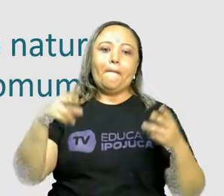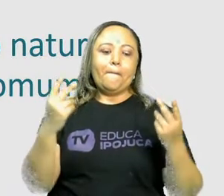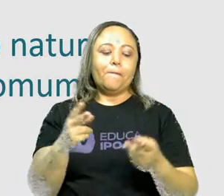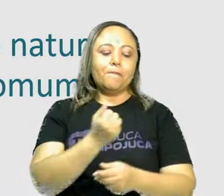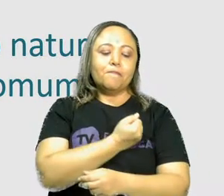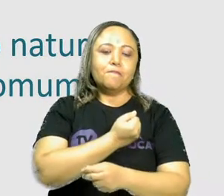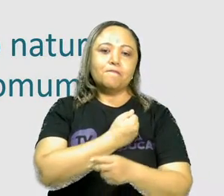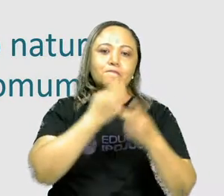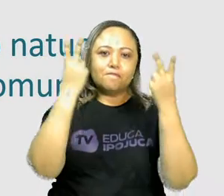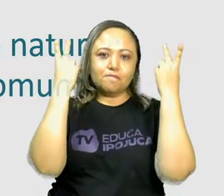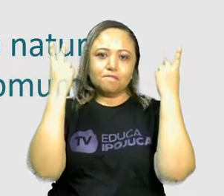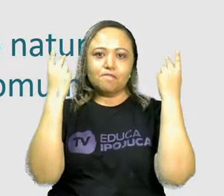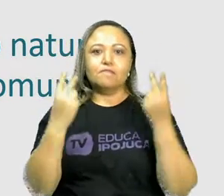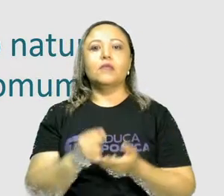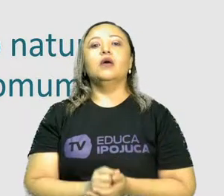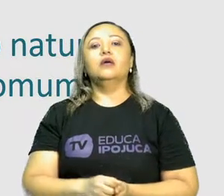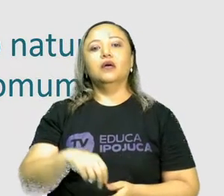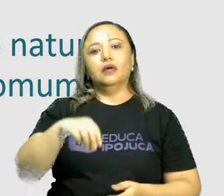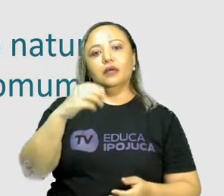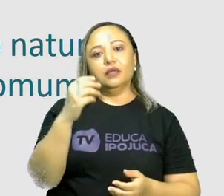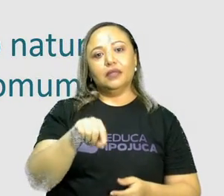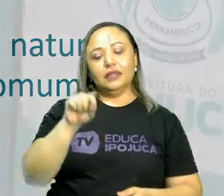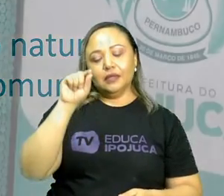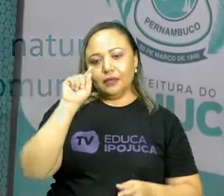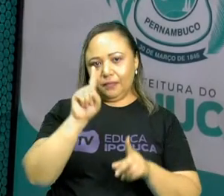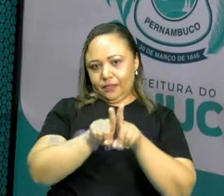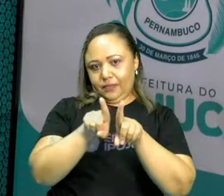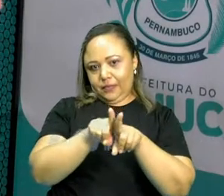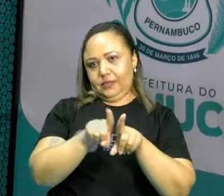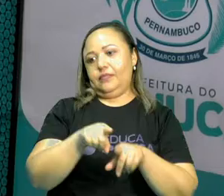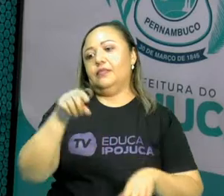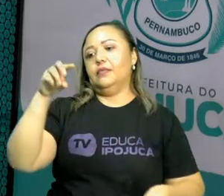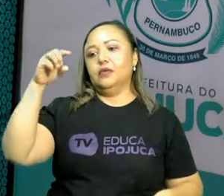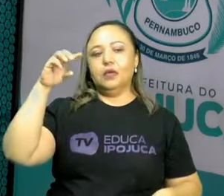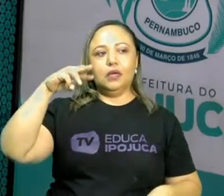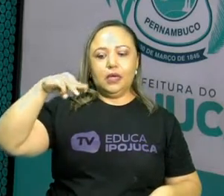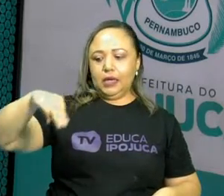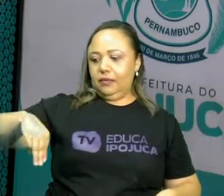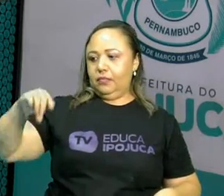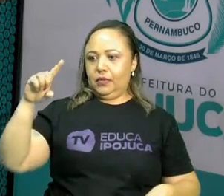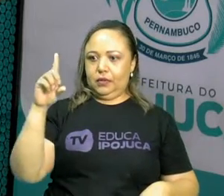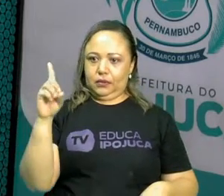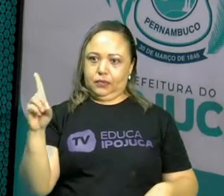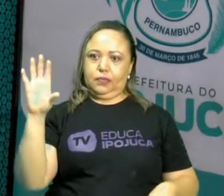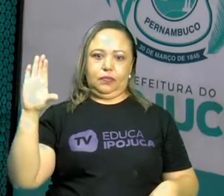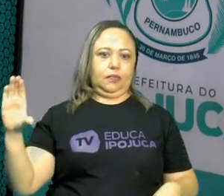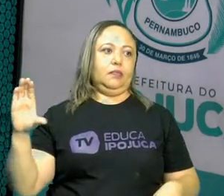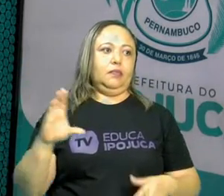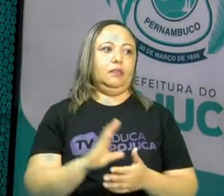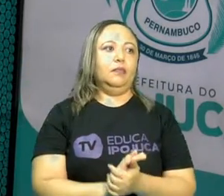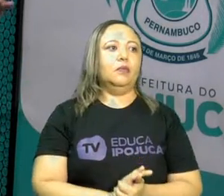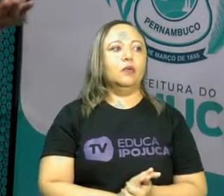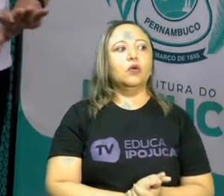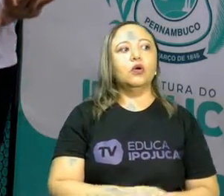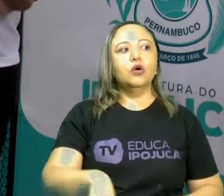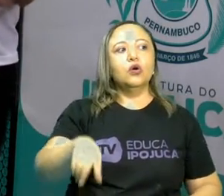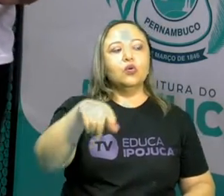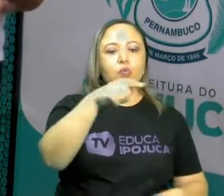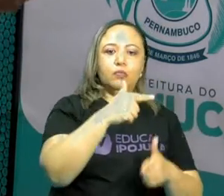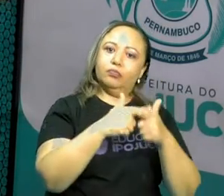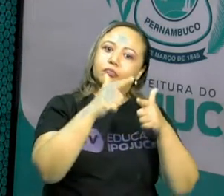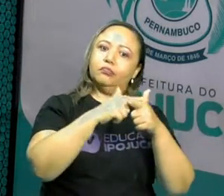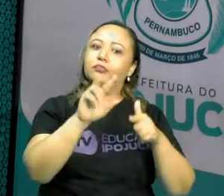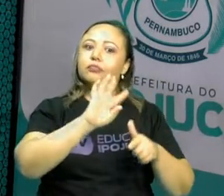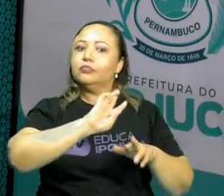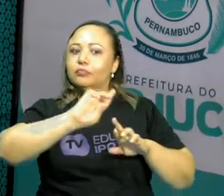e depois descobrir o que é o máximo divisor comum, o MDC. E aí eu trouxe um problema